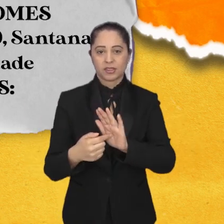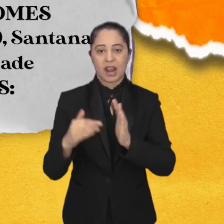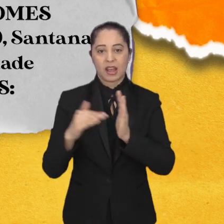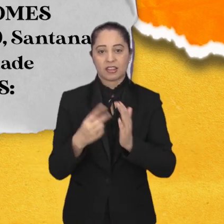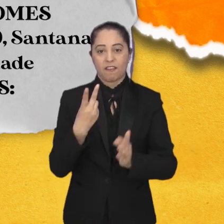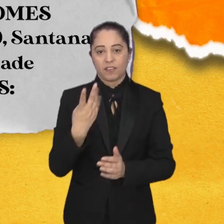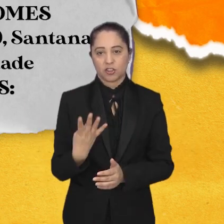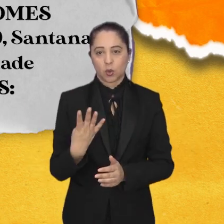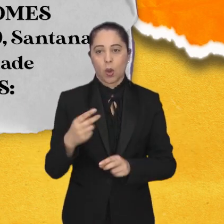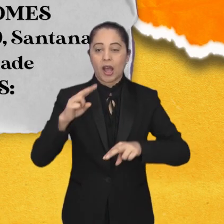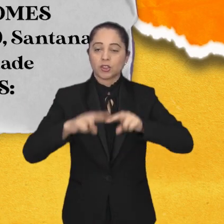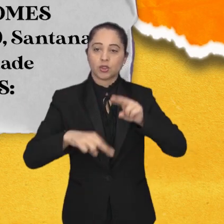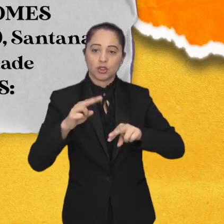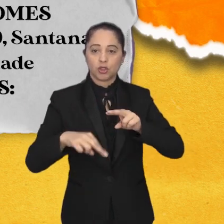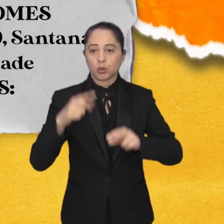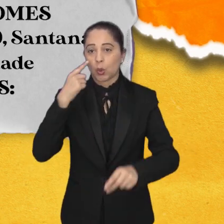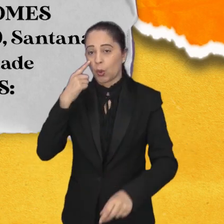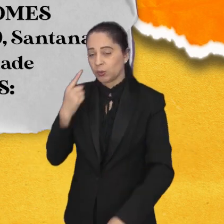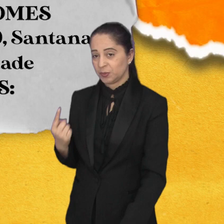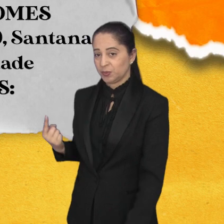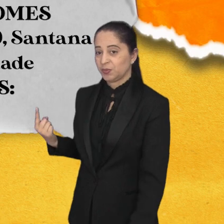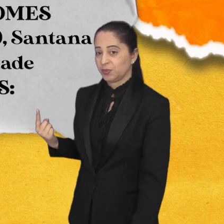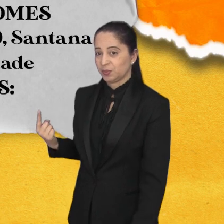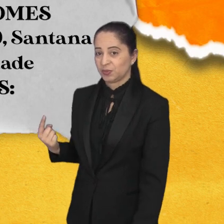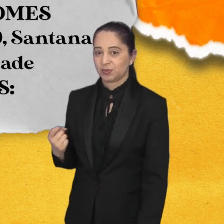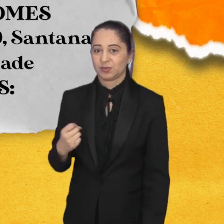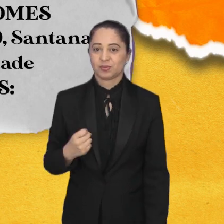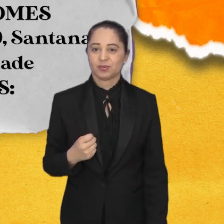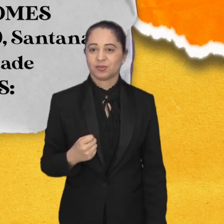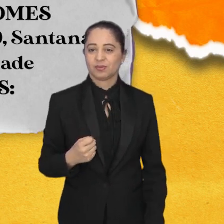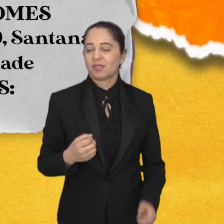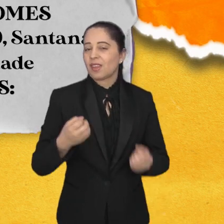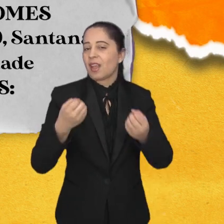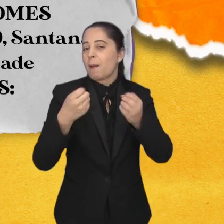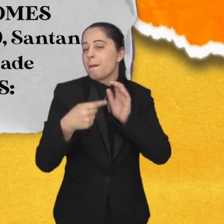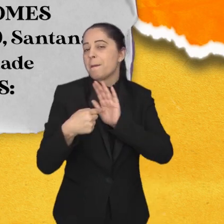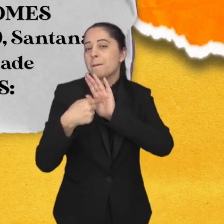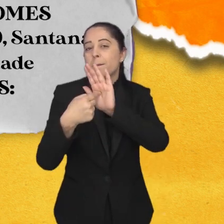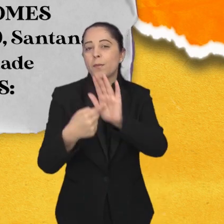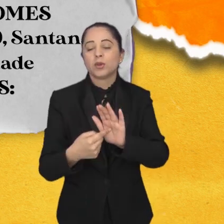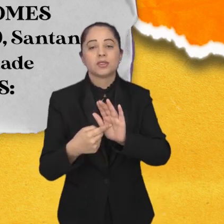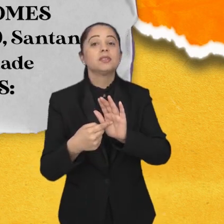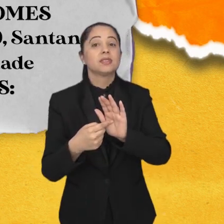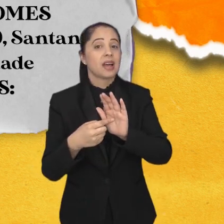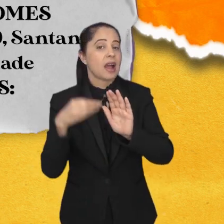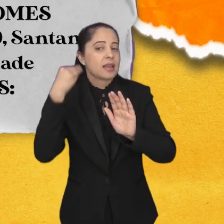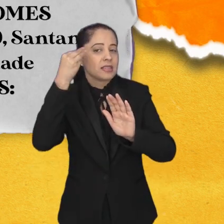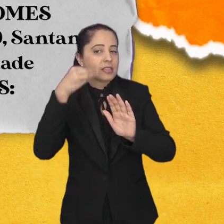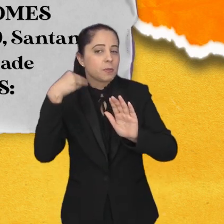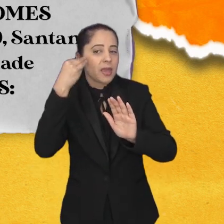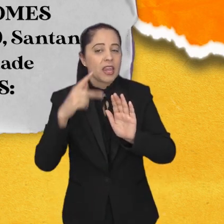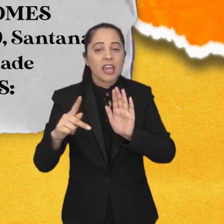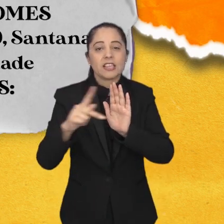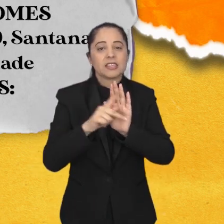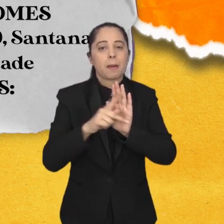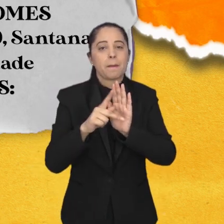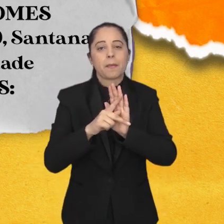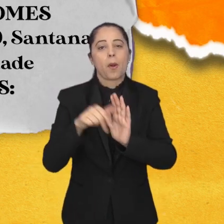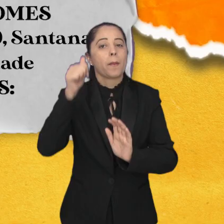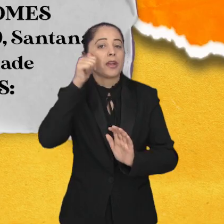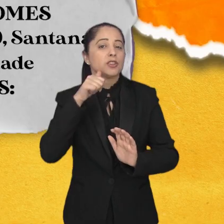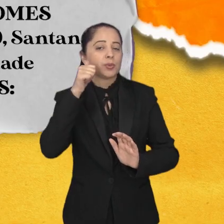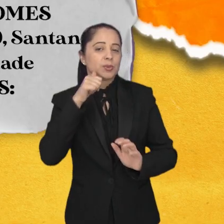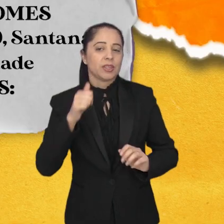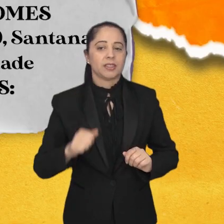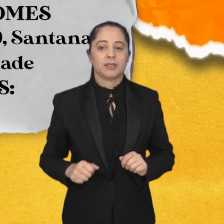24 de junho. A mostra é para compartilhar as expressões e vivências protagonizadas por mulheres através das